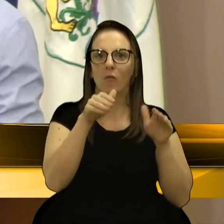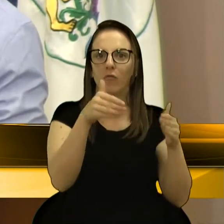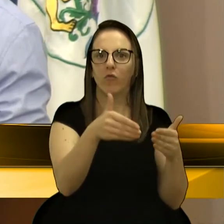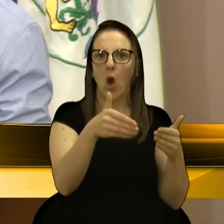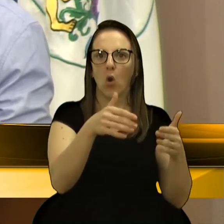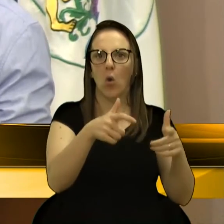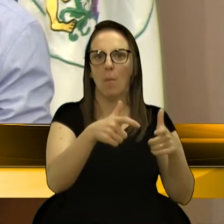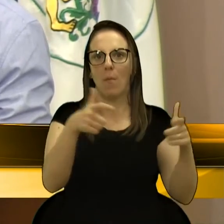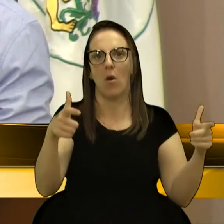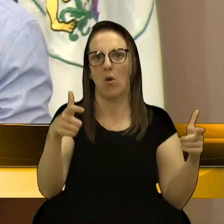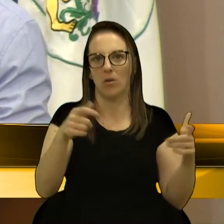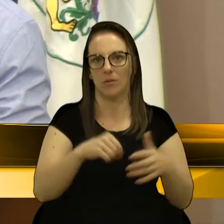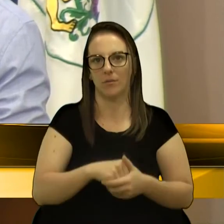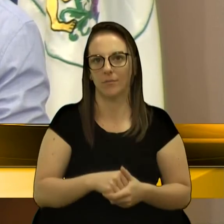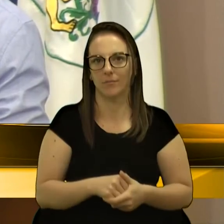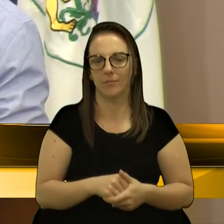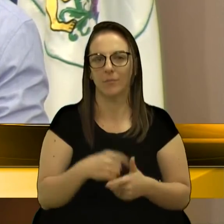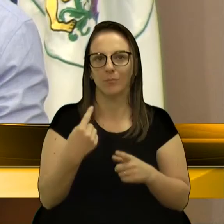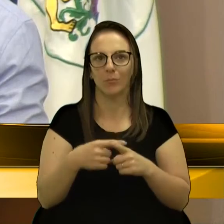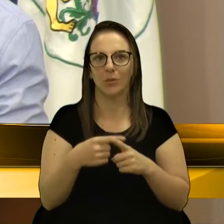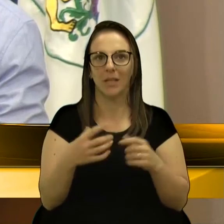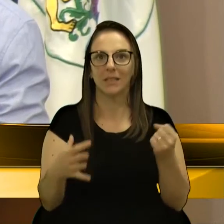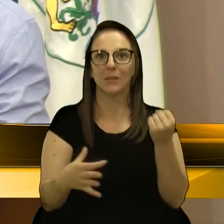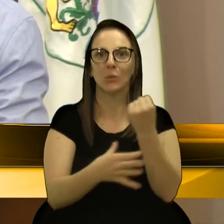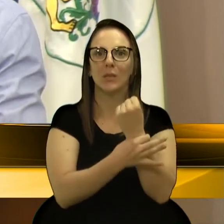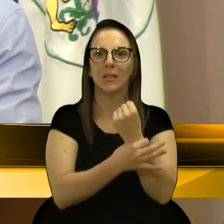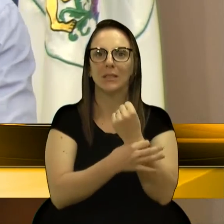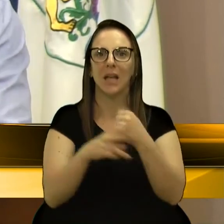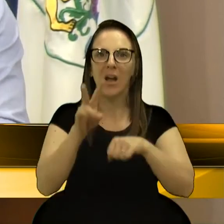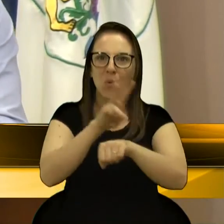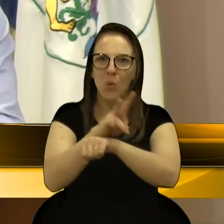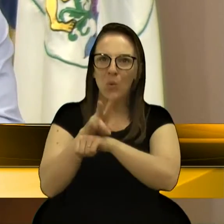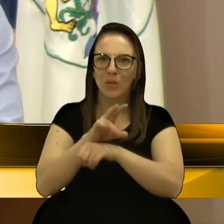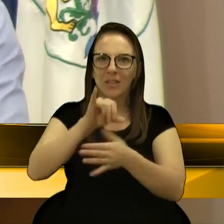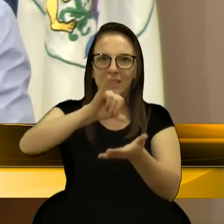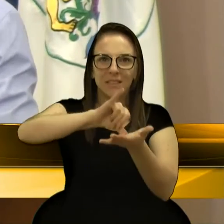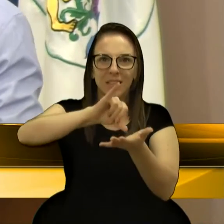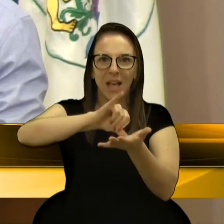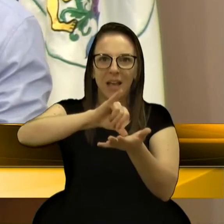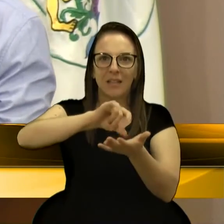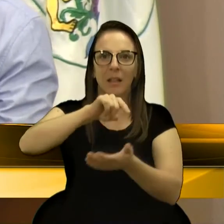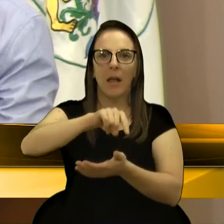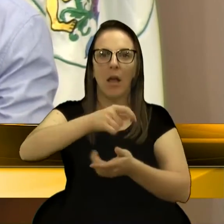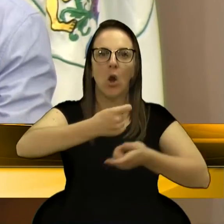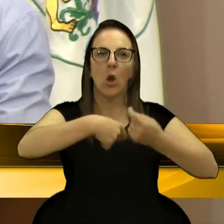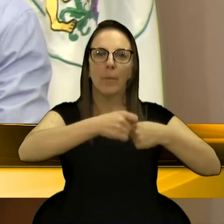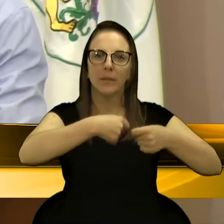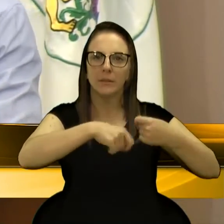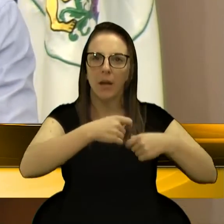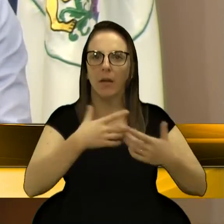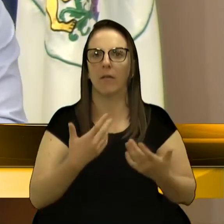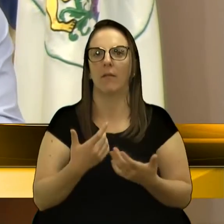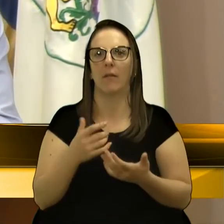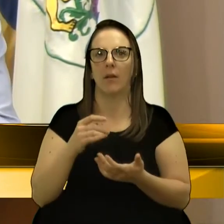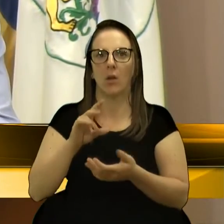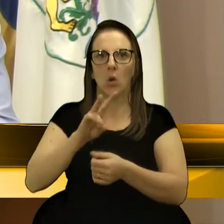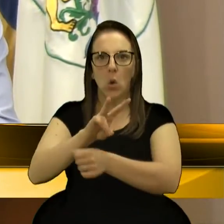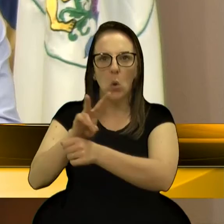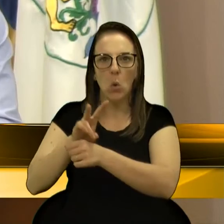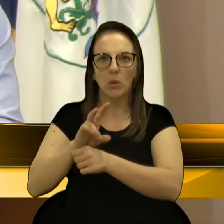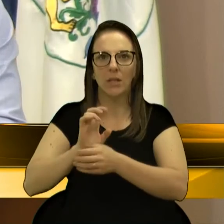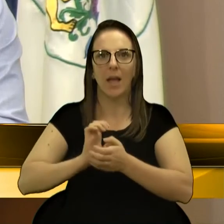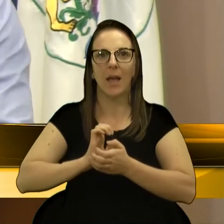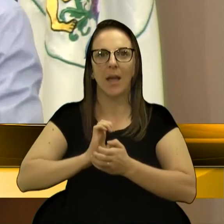porque a segurança nossa só cuida o centro, só cuida os coitados dos comerciantes, só cuida os coitados dos